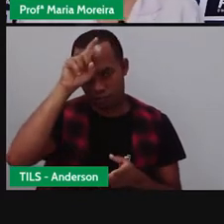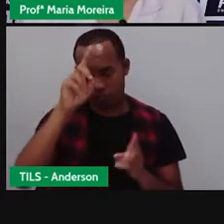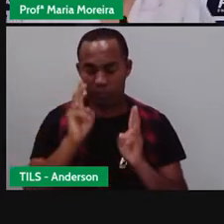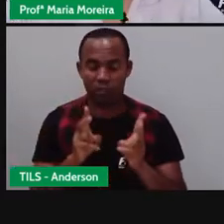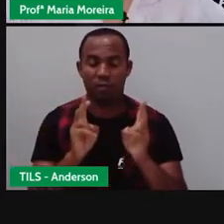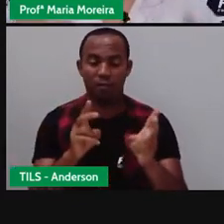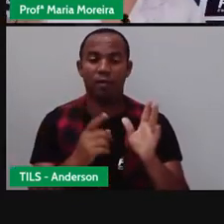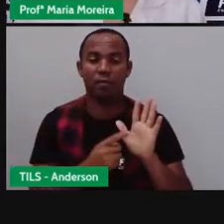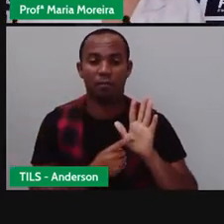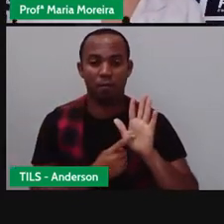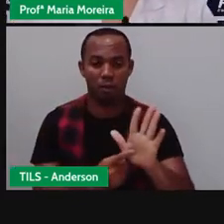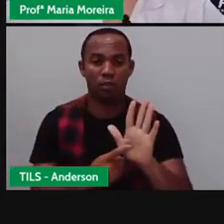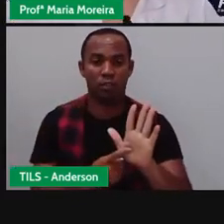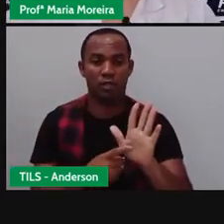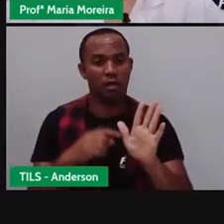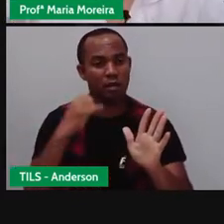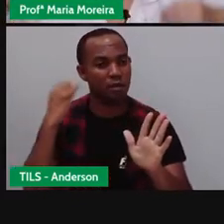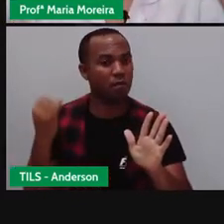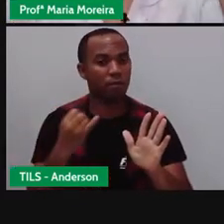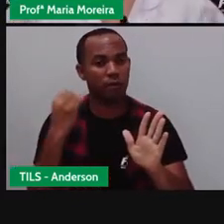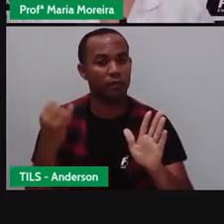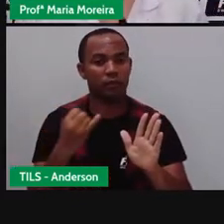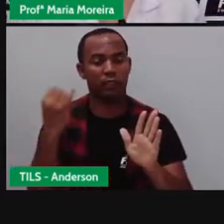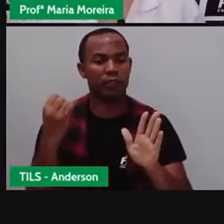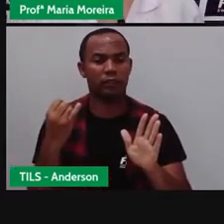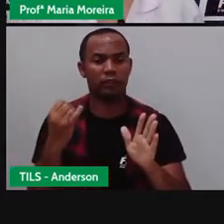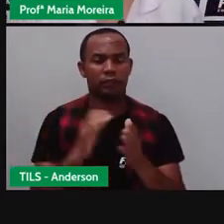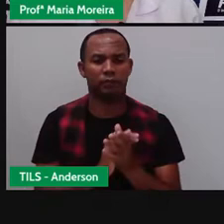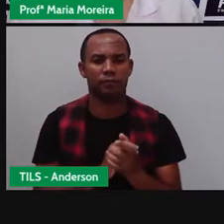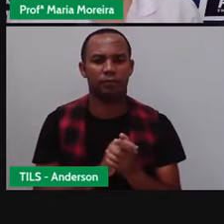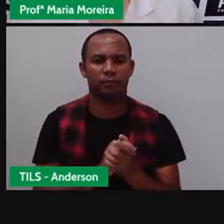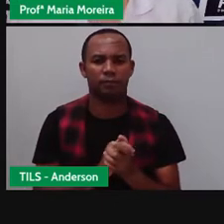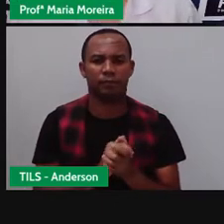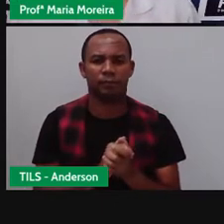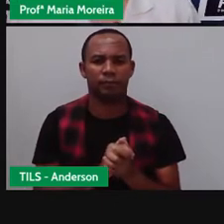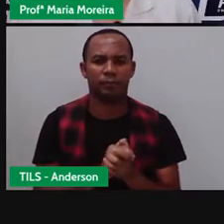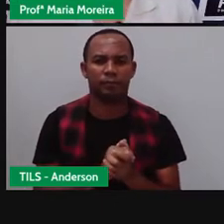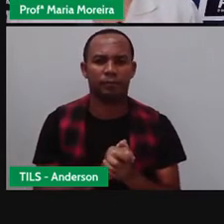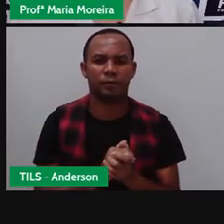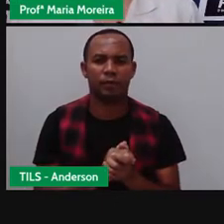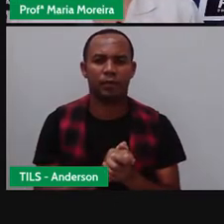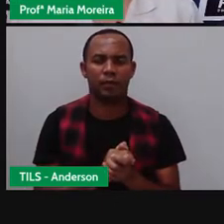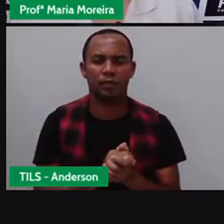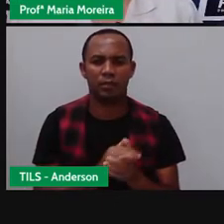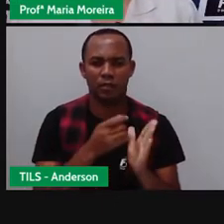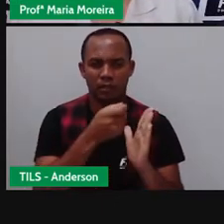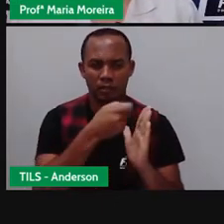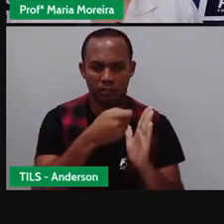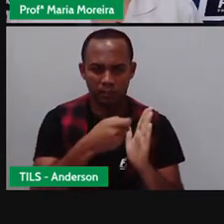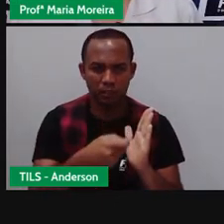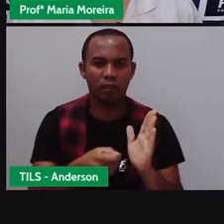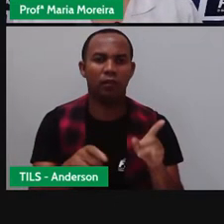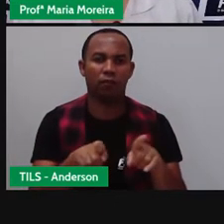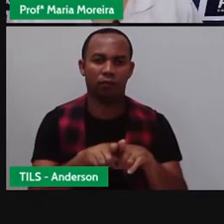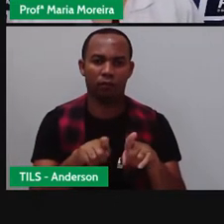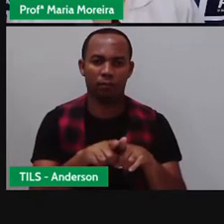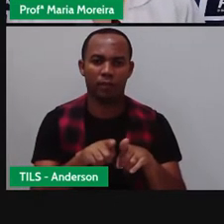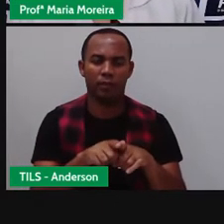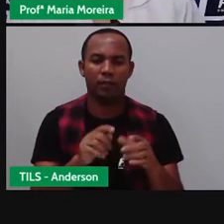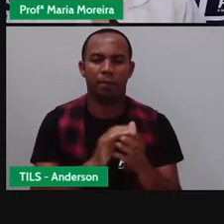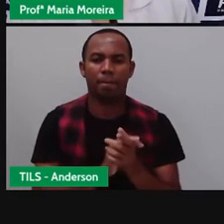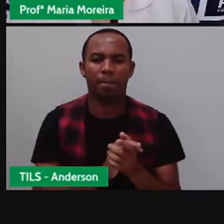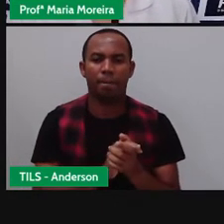mostrar como eles eram o quê? Fantásticos, né? E aí, a escrita também. Bom,